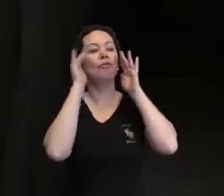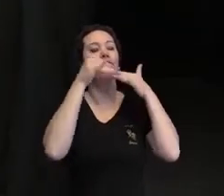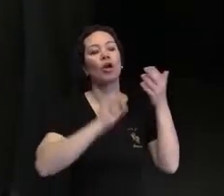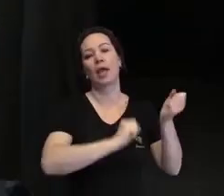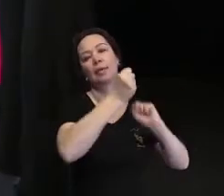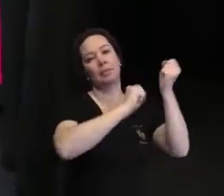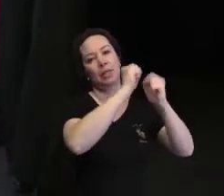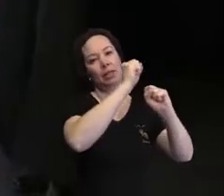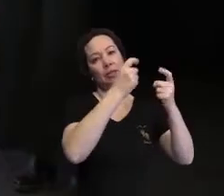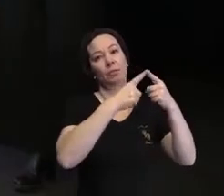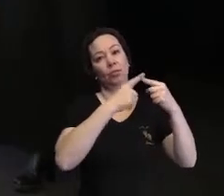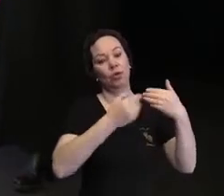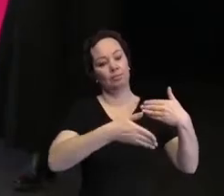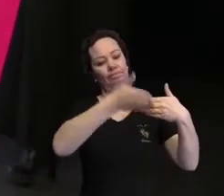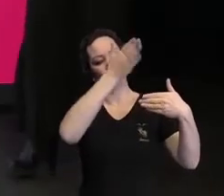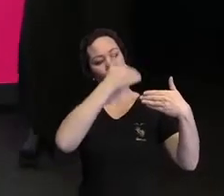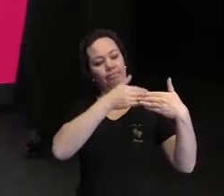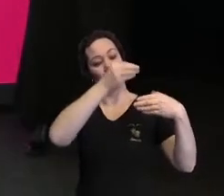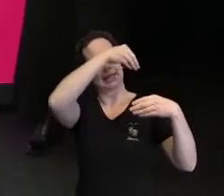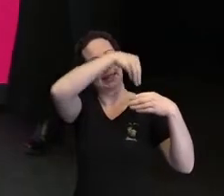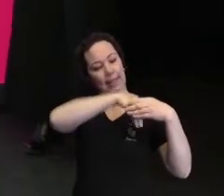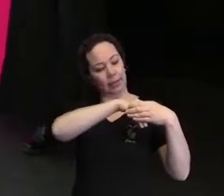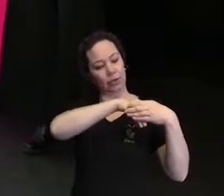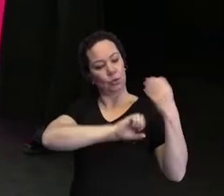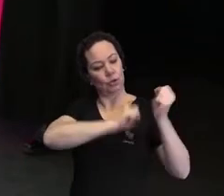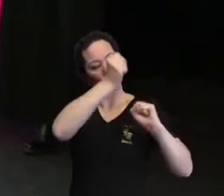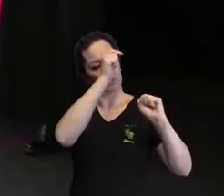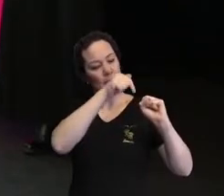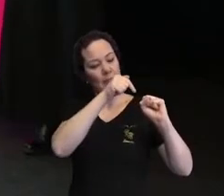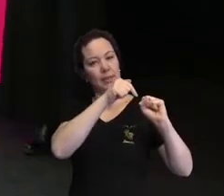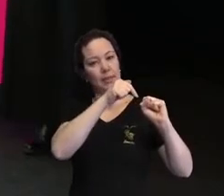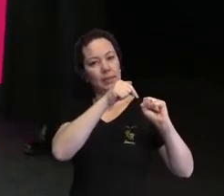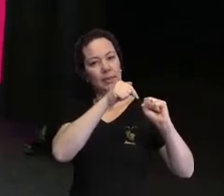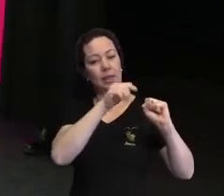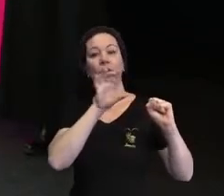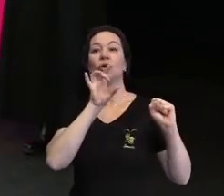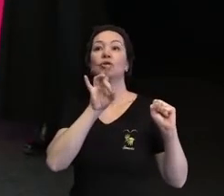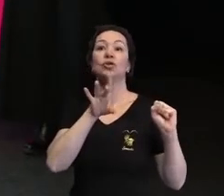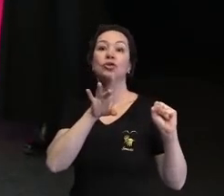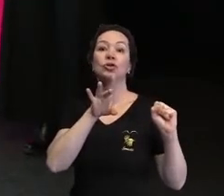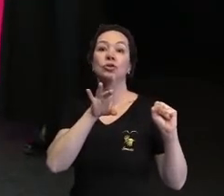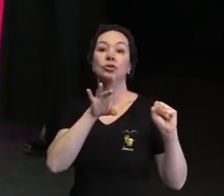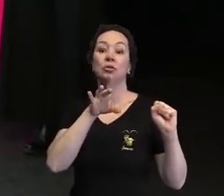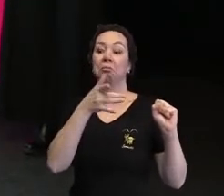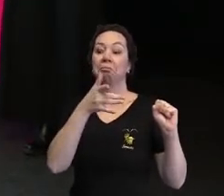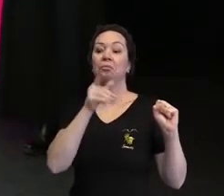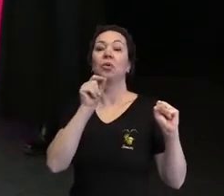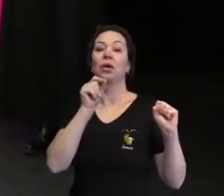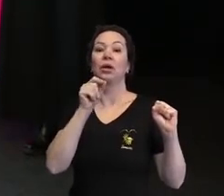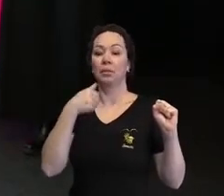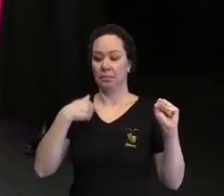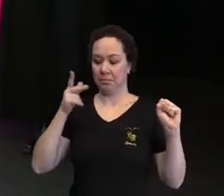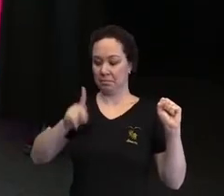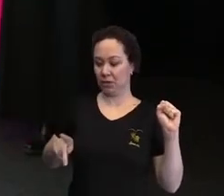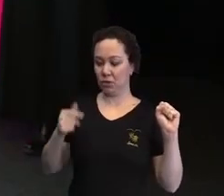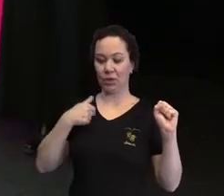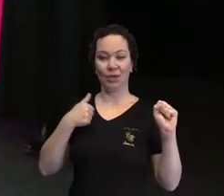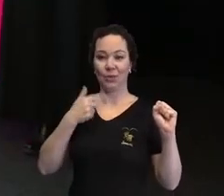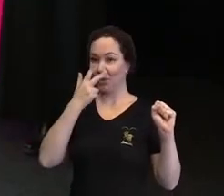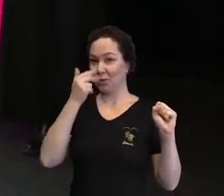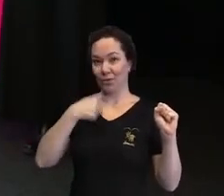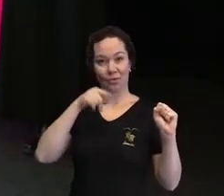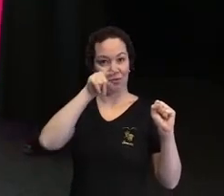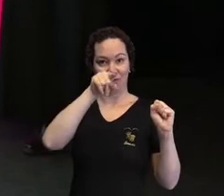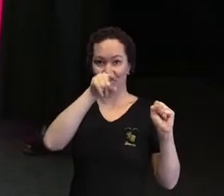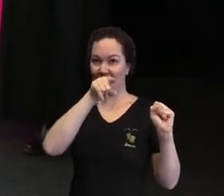Por trás de cada empresa há apenas e tão somente pessoas. Pessoas que, como eu e